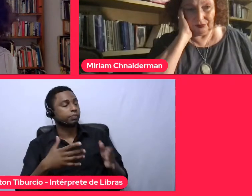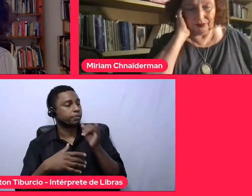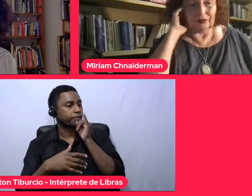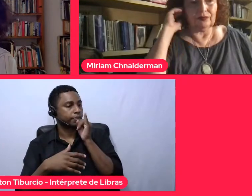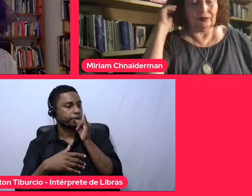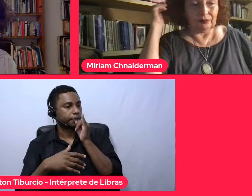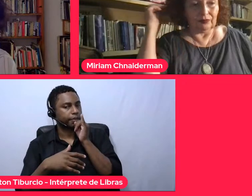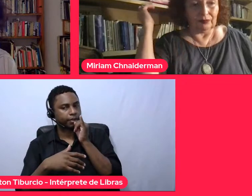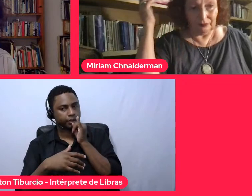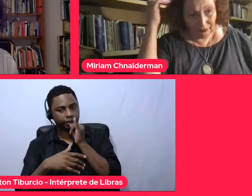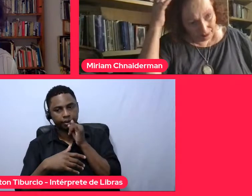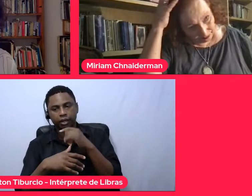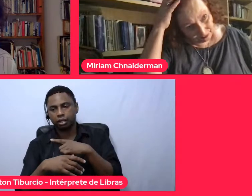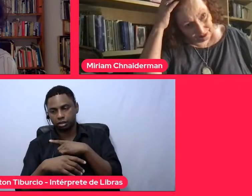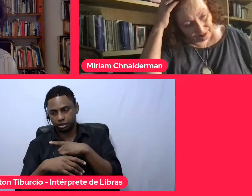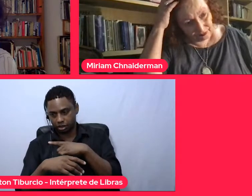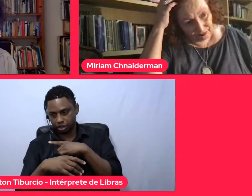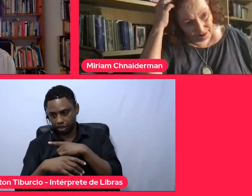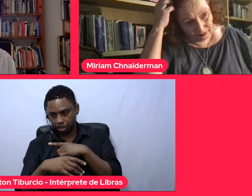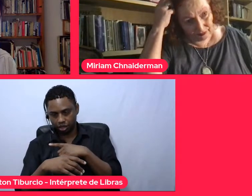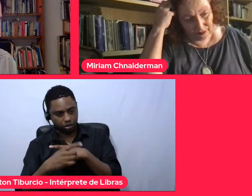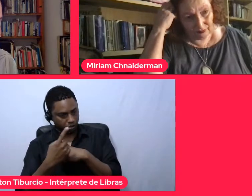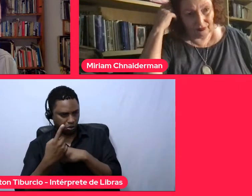tem uma das vitrines que é justamente,